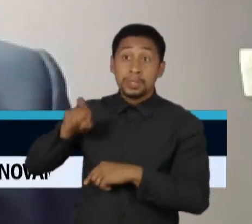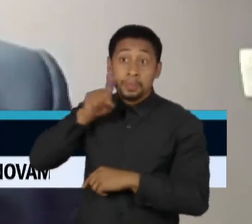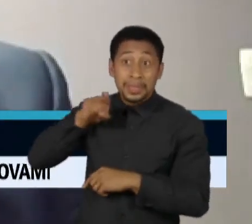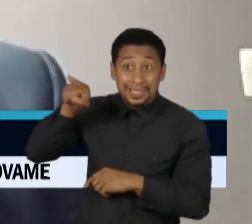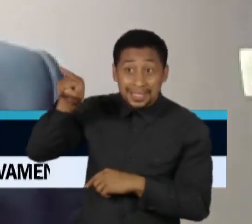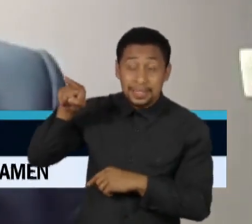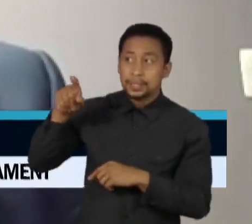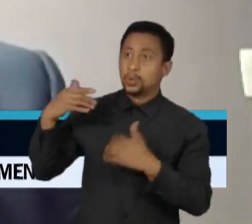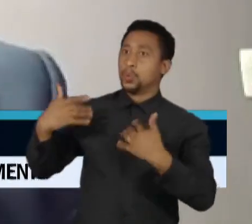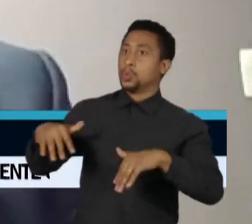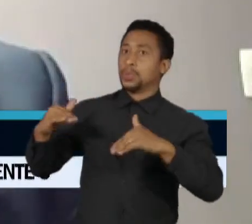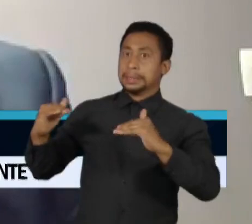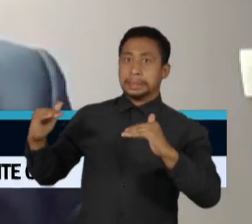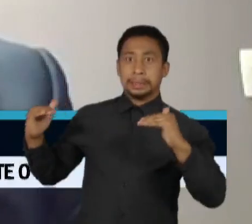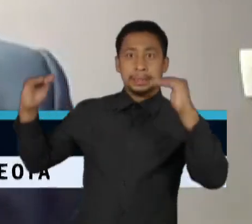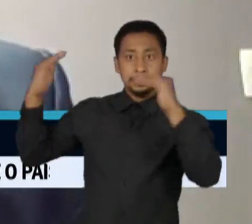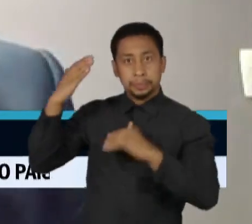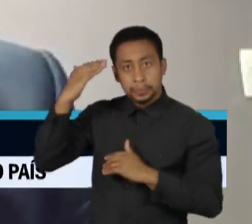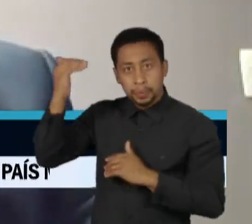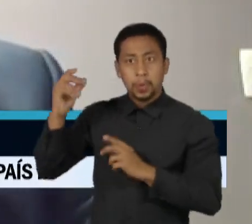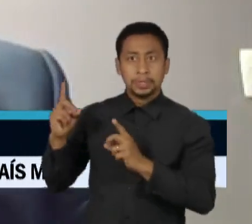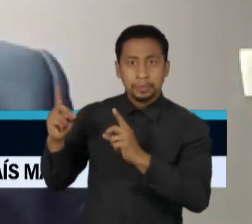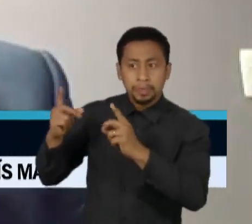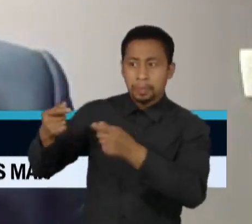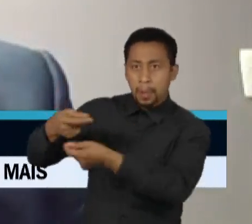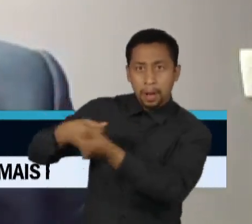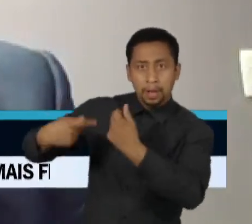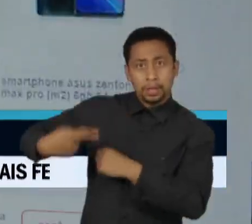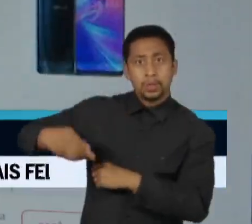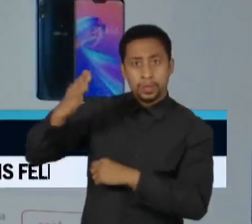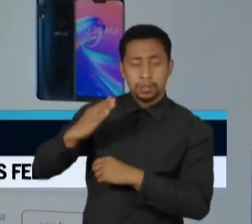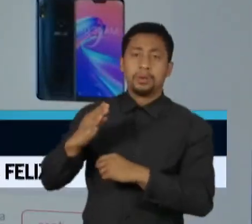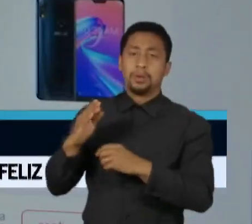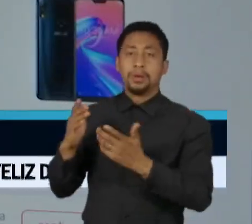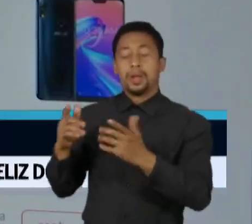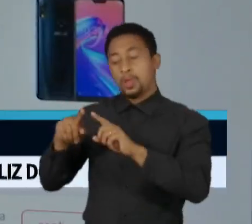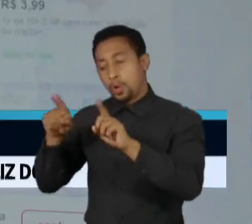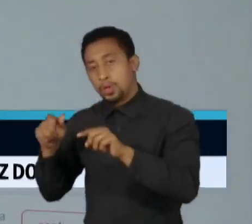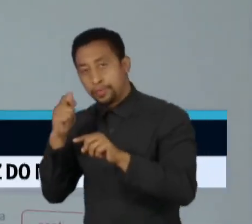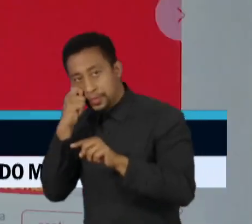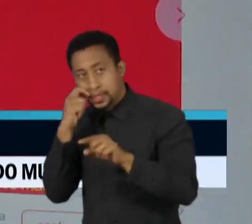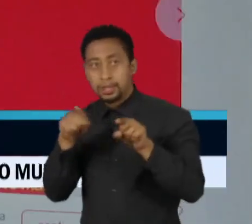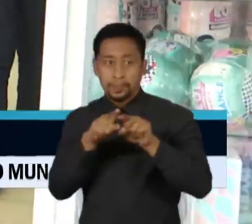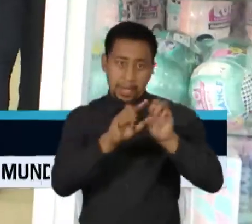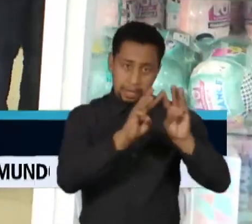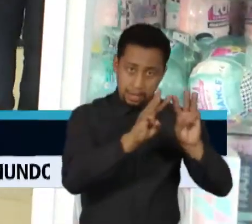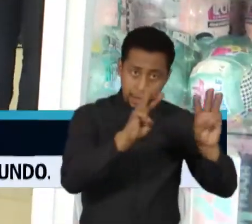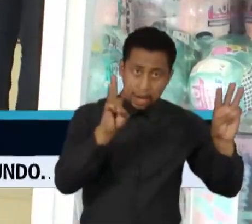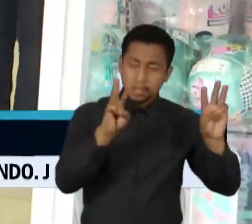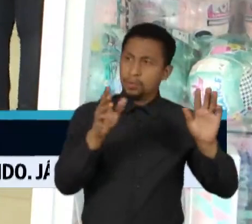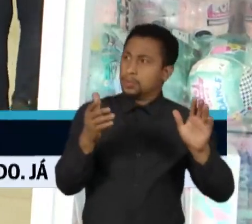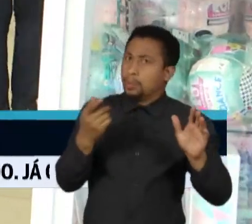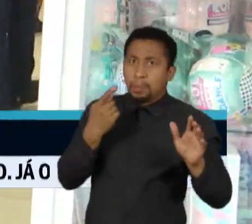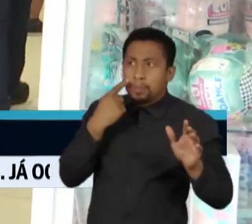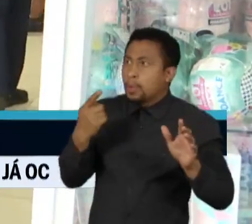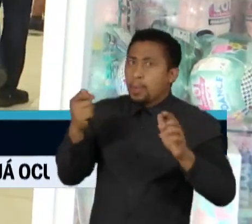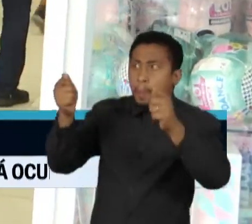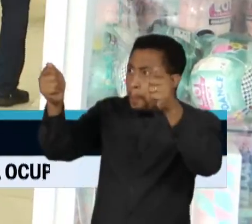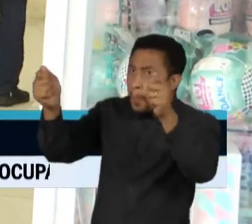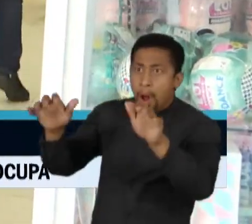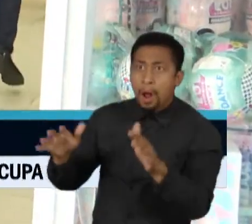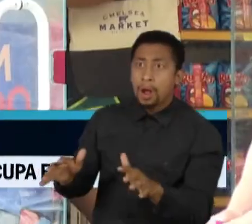brasileiro, principalmente não só o varejo normal como e-commerce, Quando você vê uma retração do crédito, todas